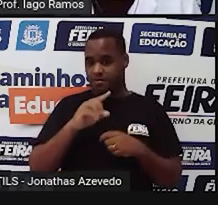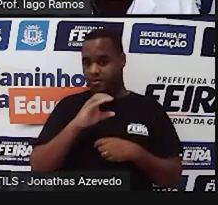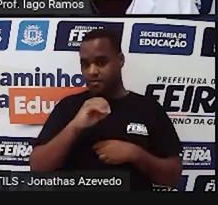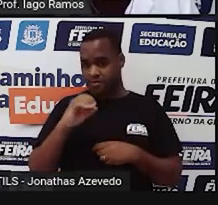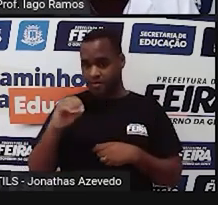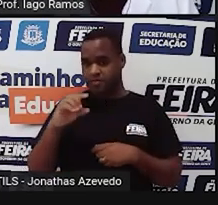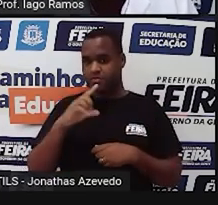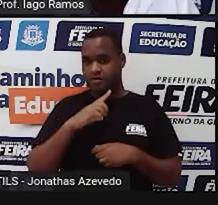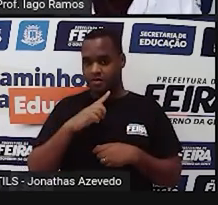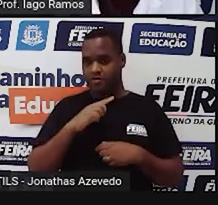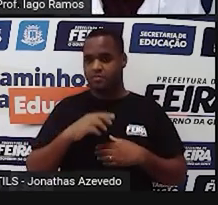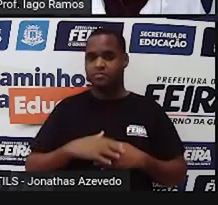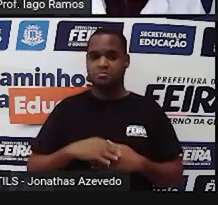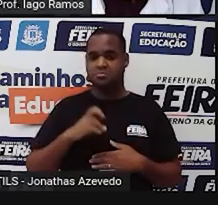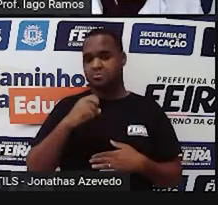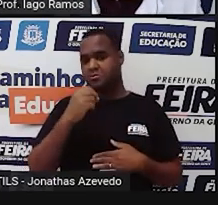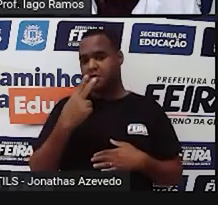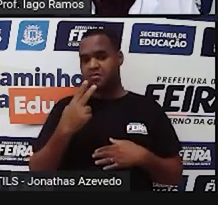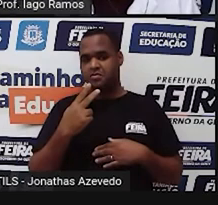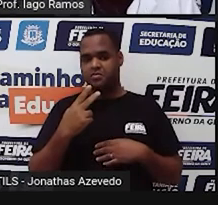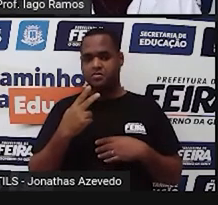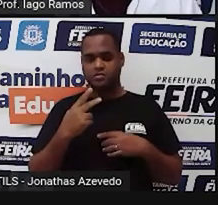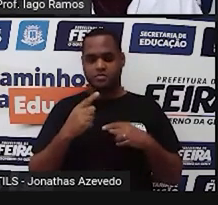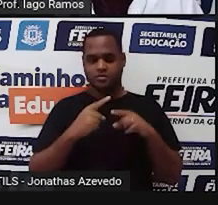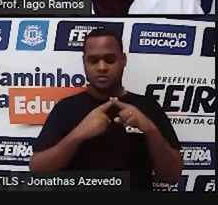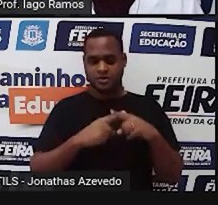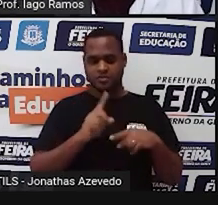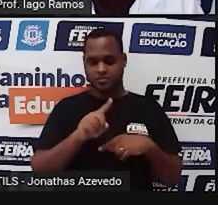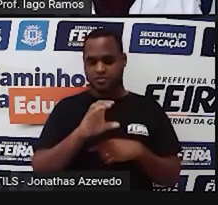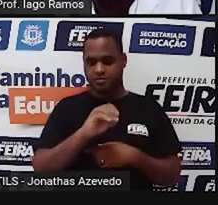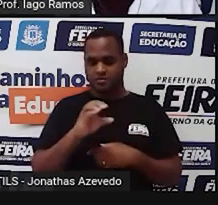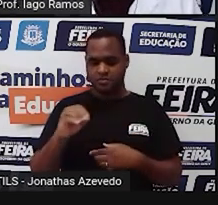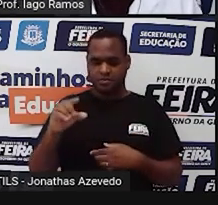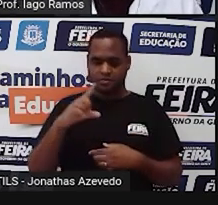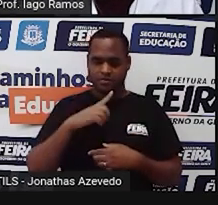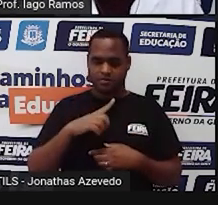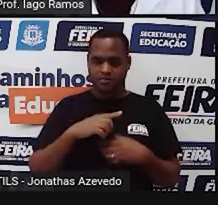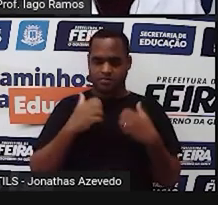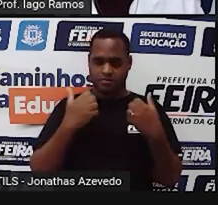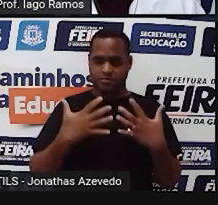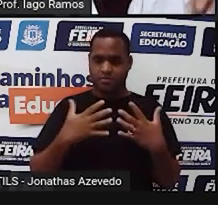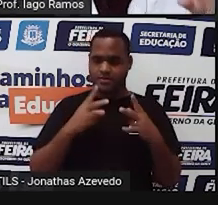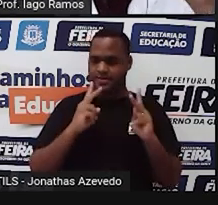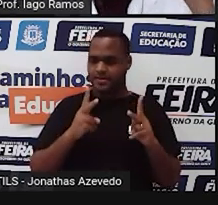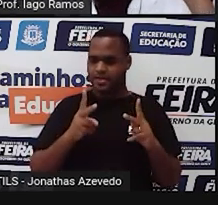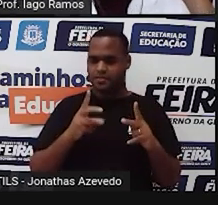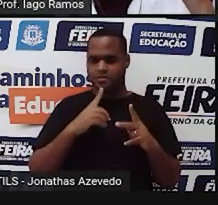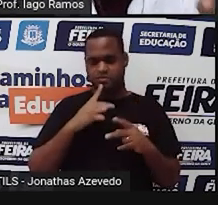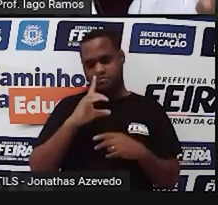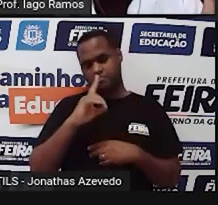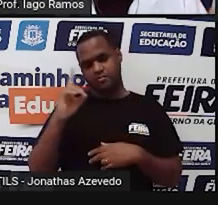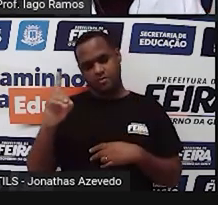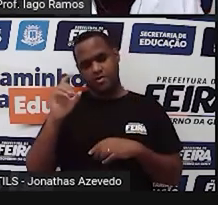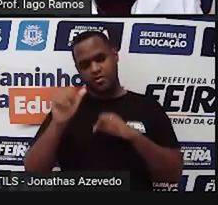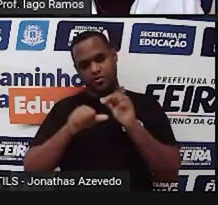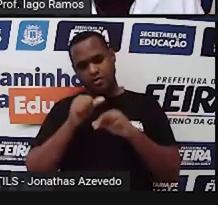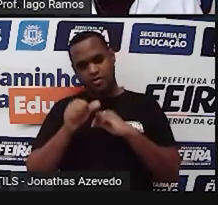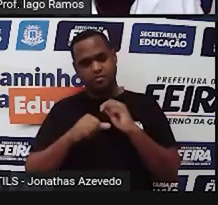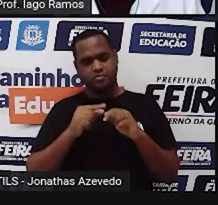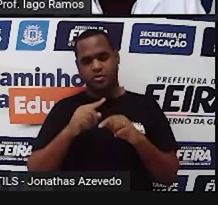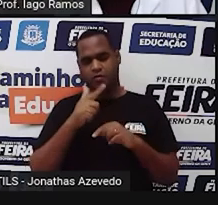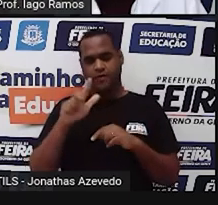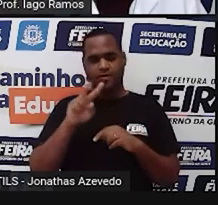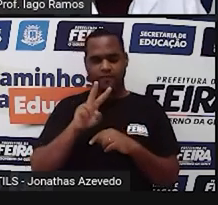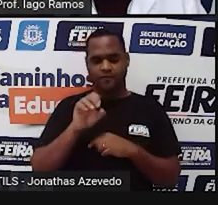né? Ou divisões por mil. A gente sabe que sempre que for para a direita, se a gente pega uma unidade de volume